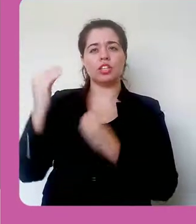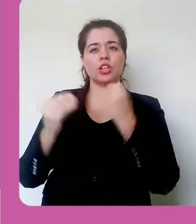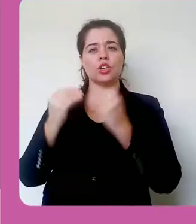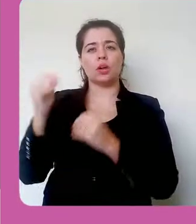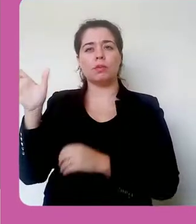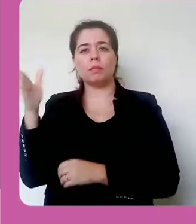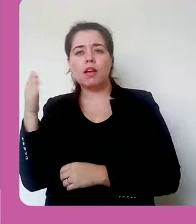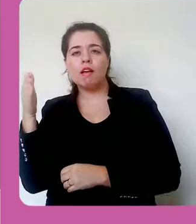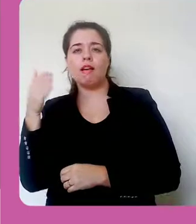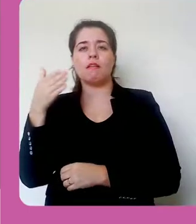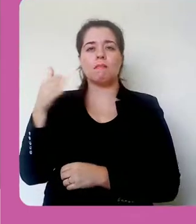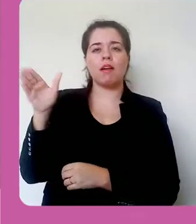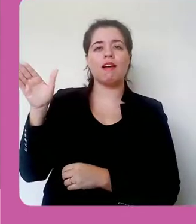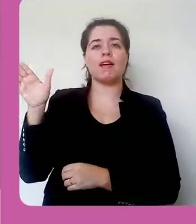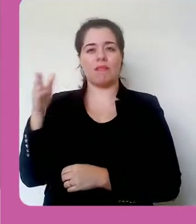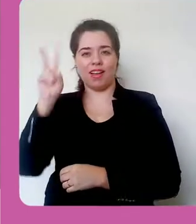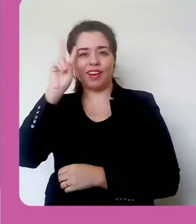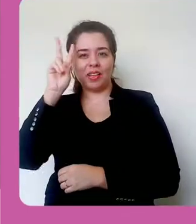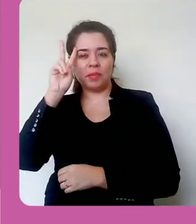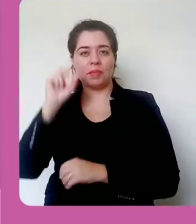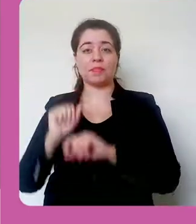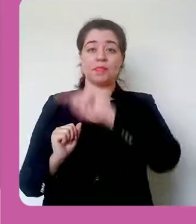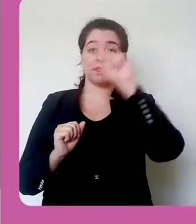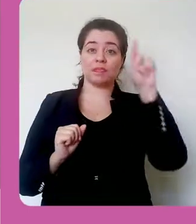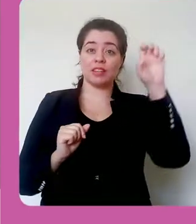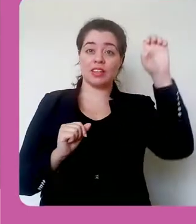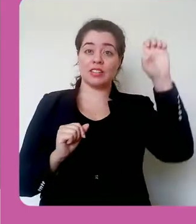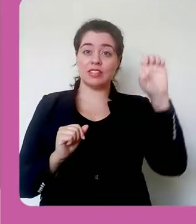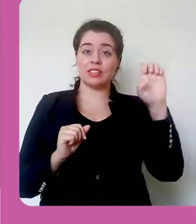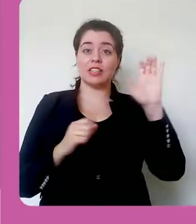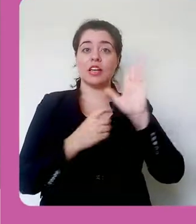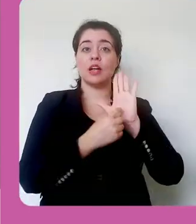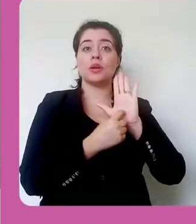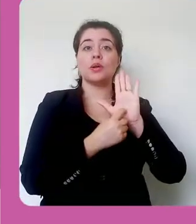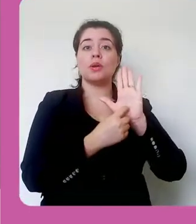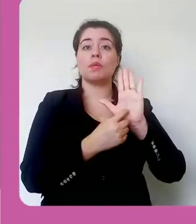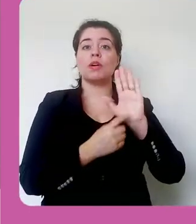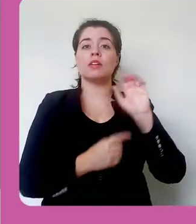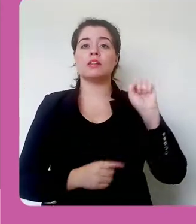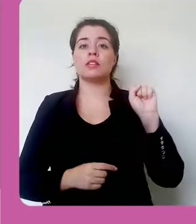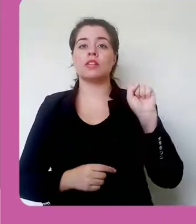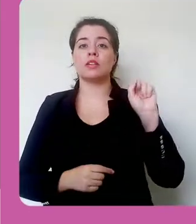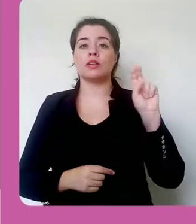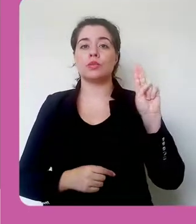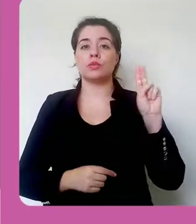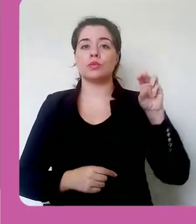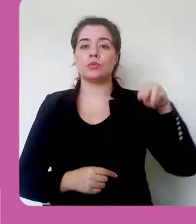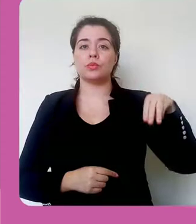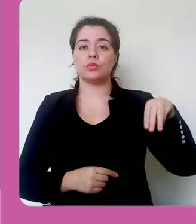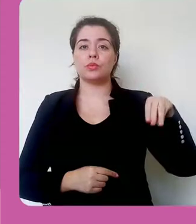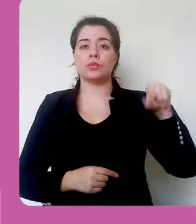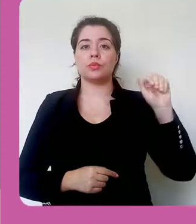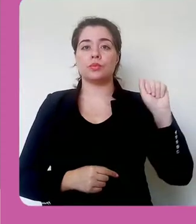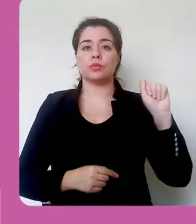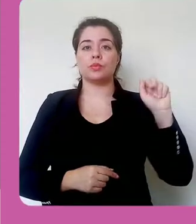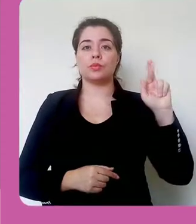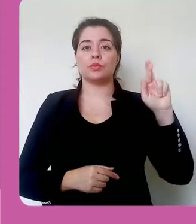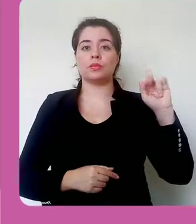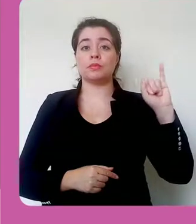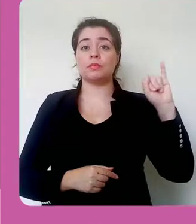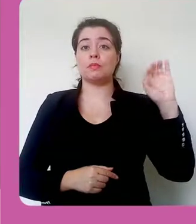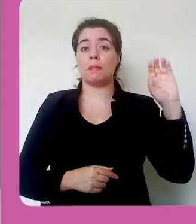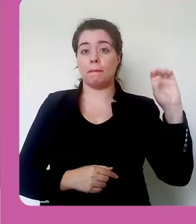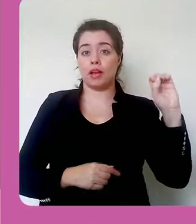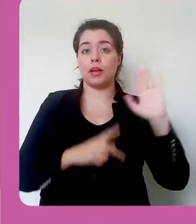aparece aqui o Table of Contents, o sumário do arquivo, do livro. E vejam, esse número 1 aqui é a